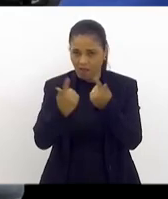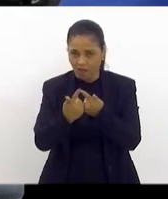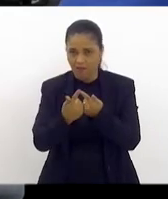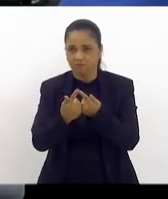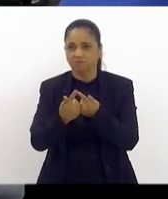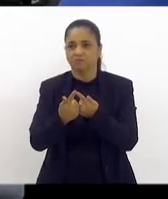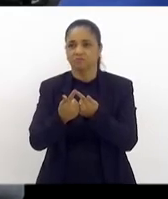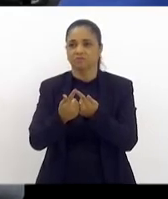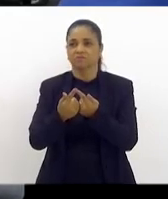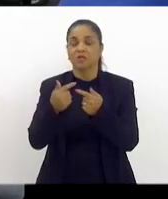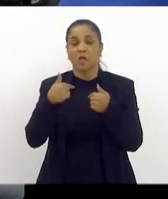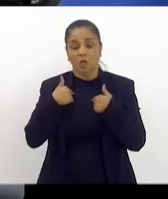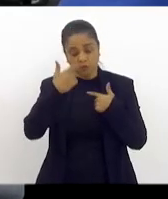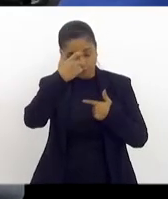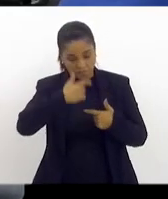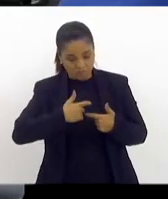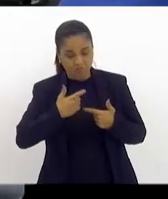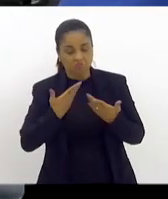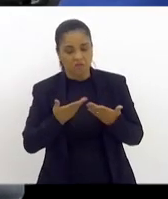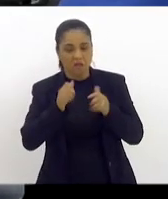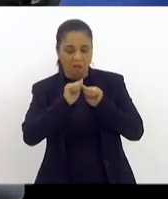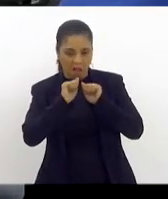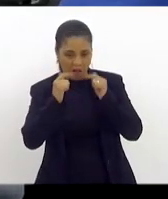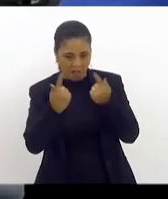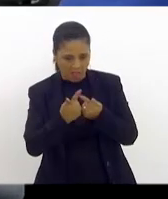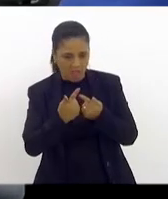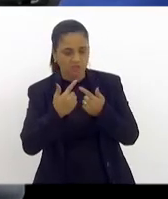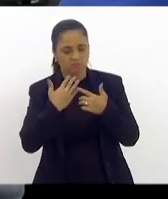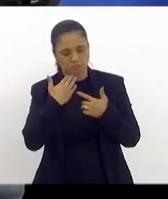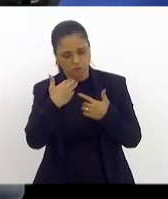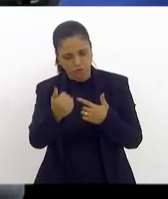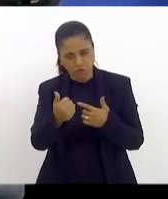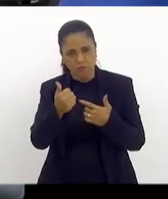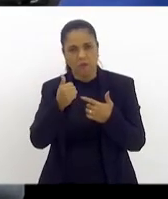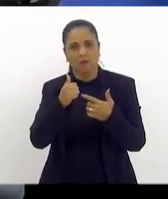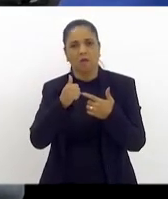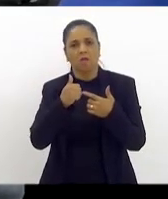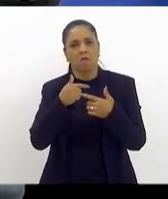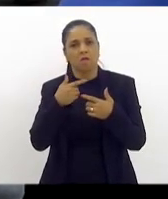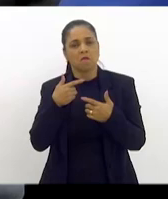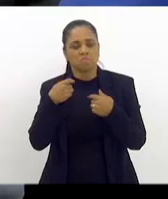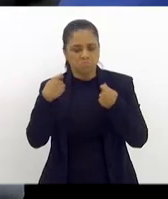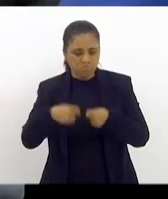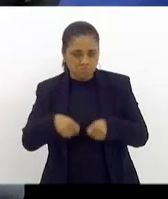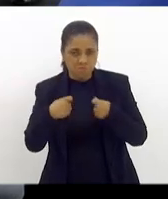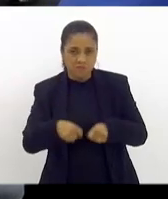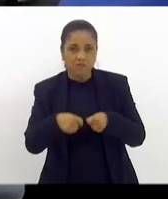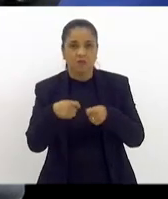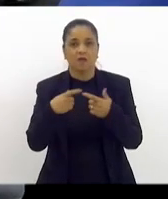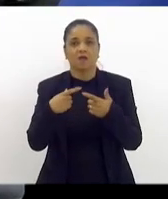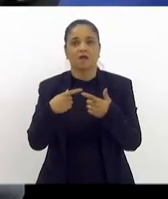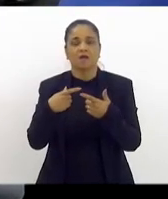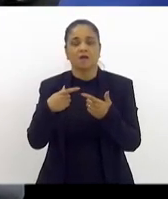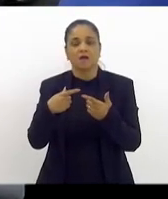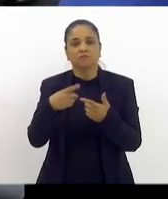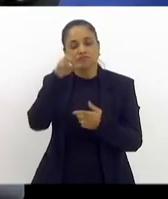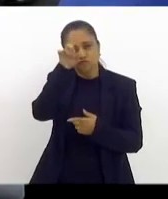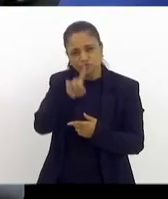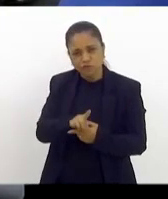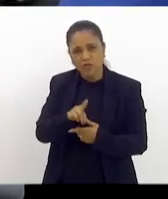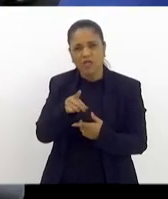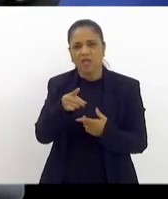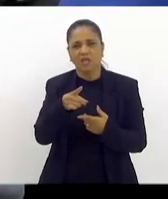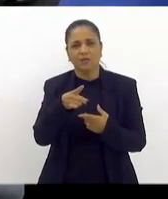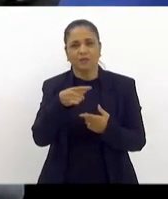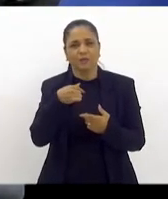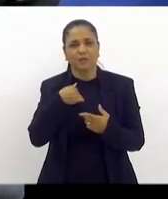E eu me coloco à disposição da casa para o que for necessário para a gente poder estar sempre buscando direitos. A gente não